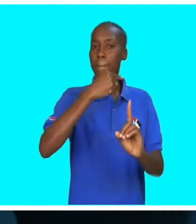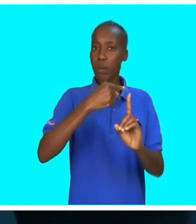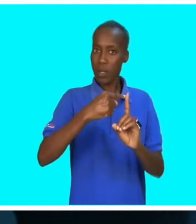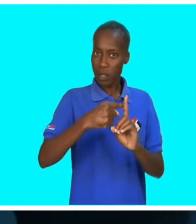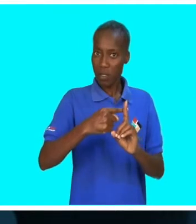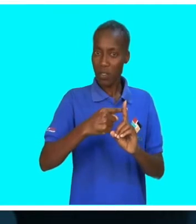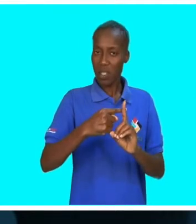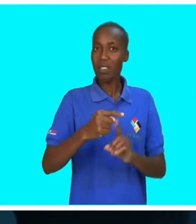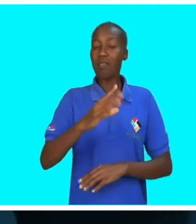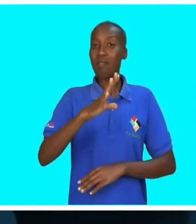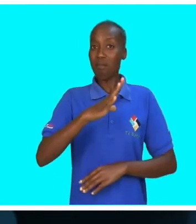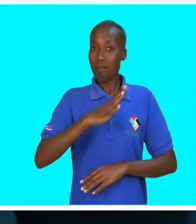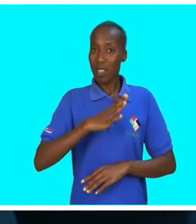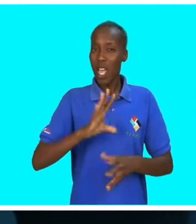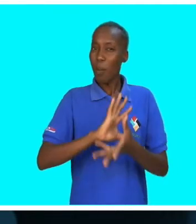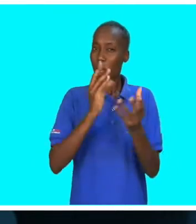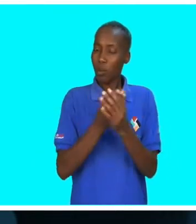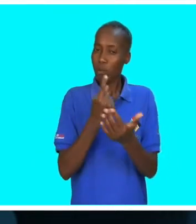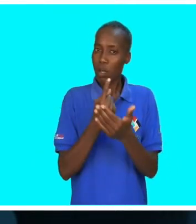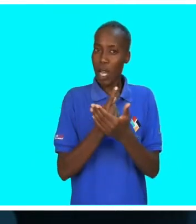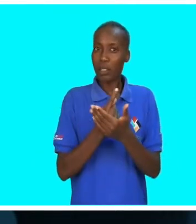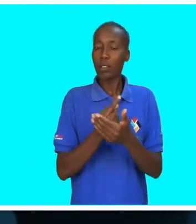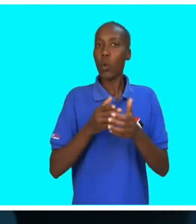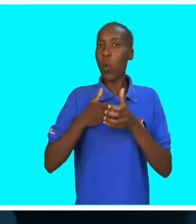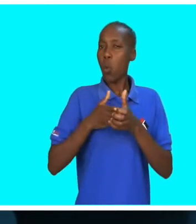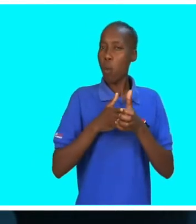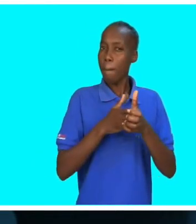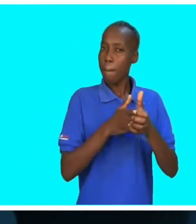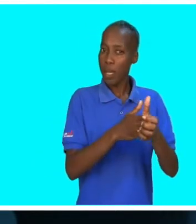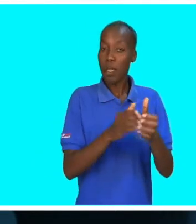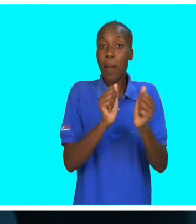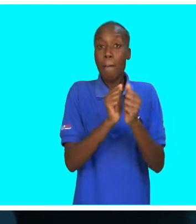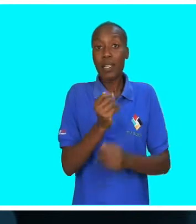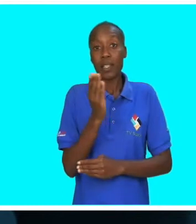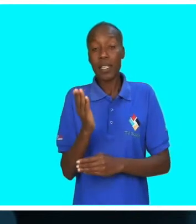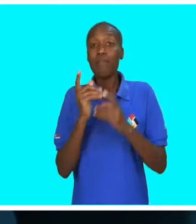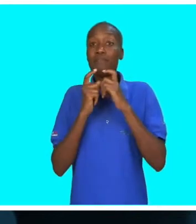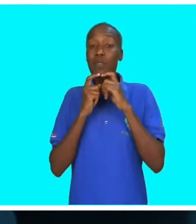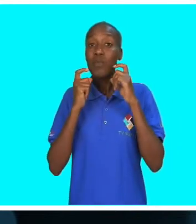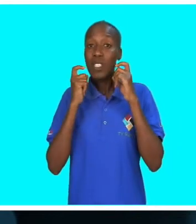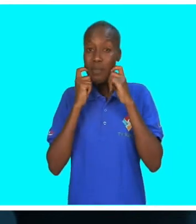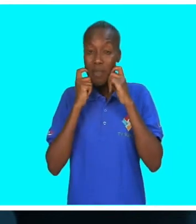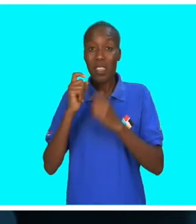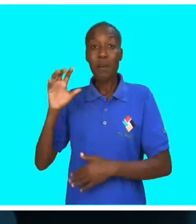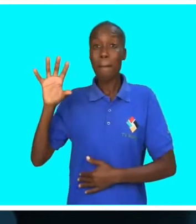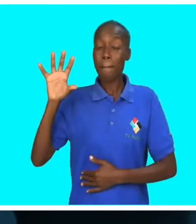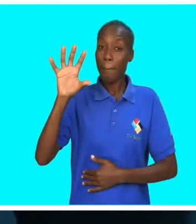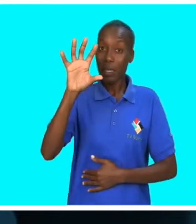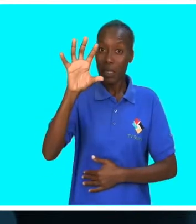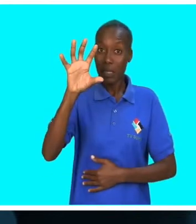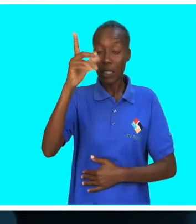processo de muitos antecedentes que devem ser concretos, mas eu quero que Moçambique é um país